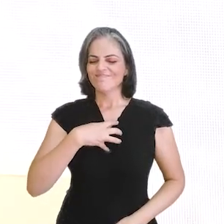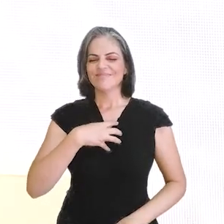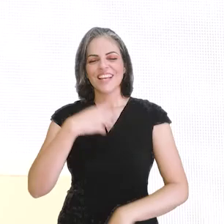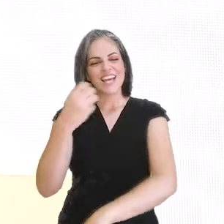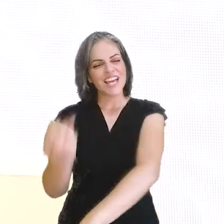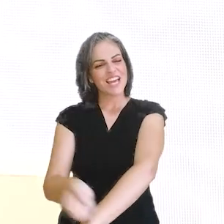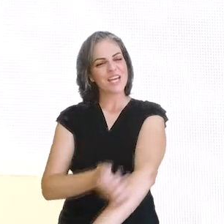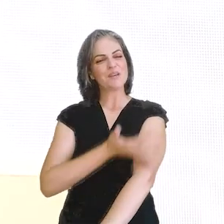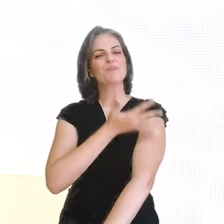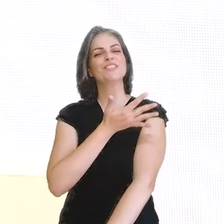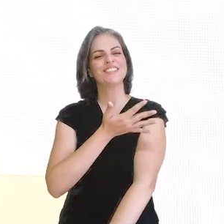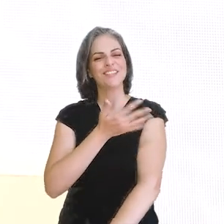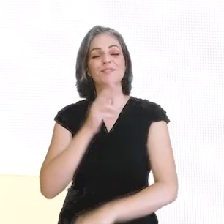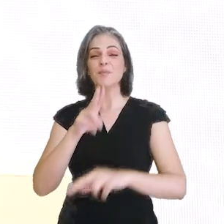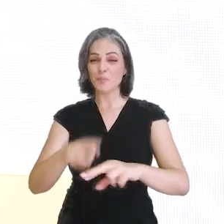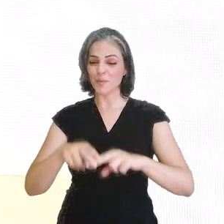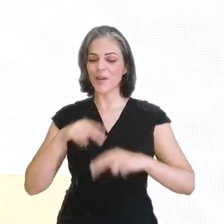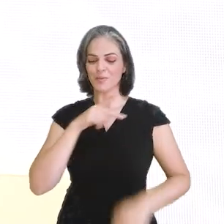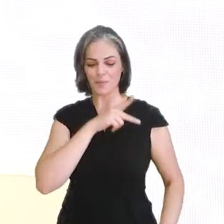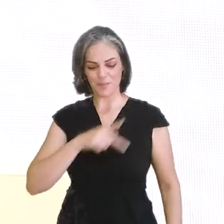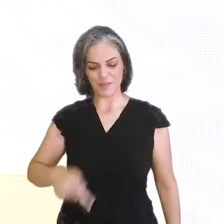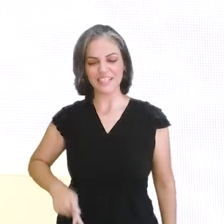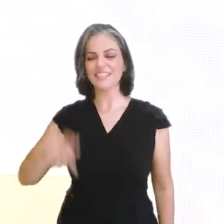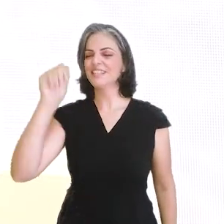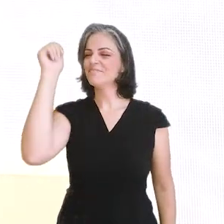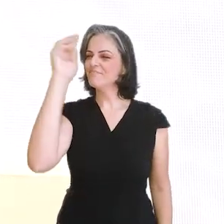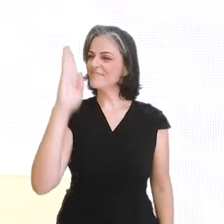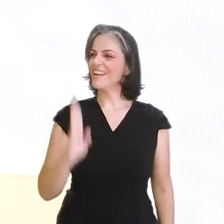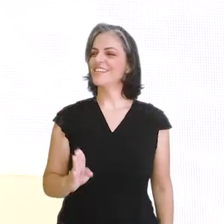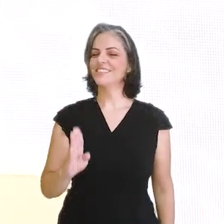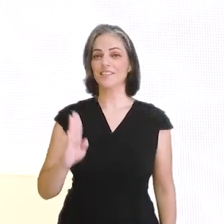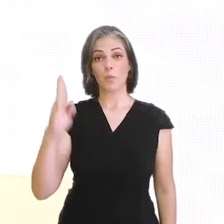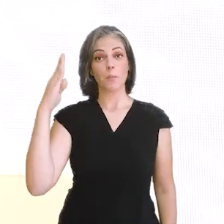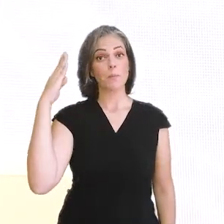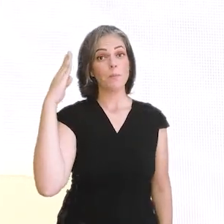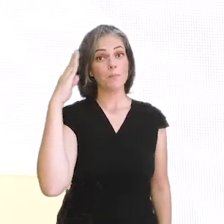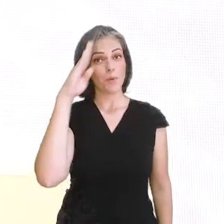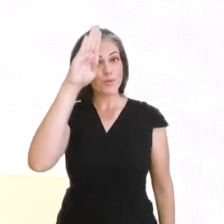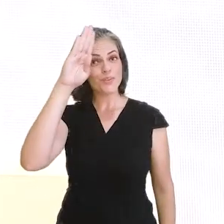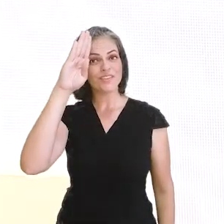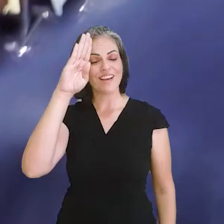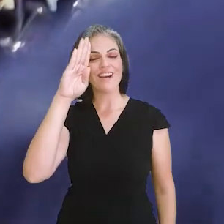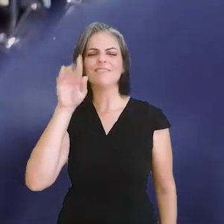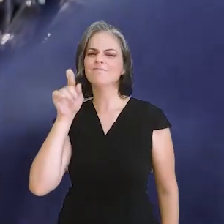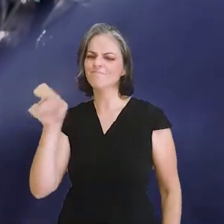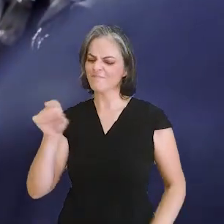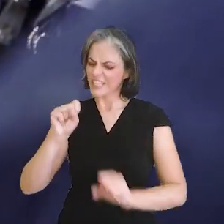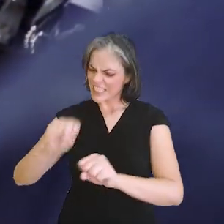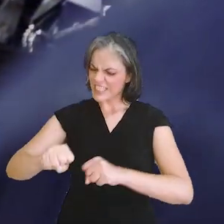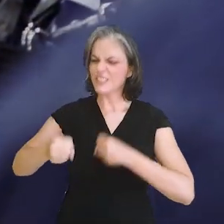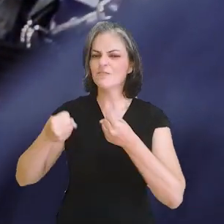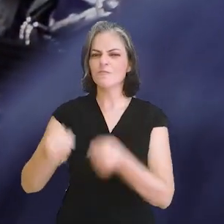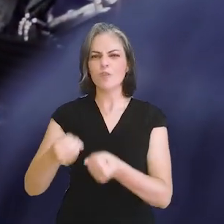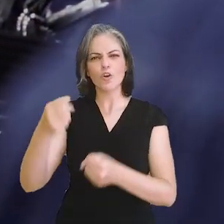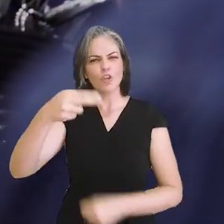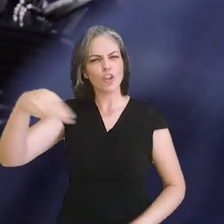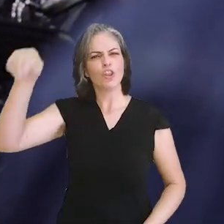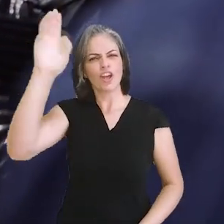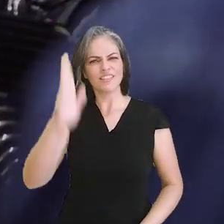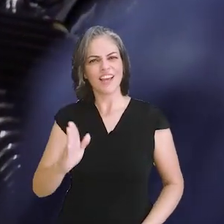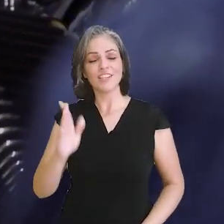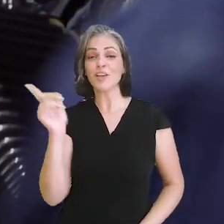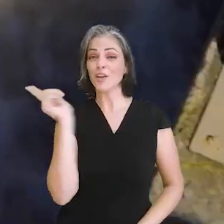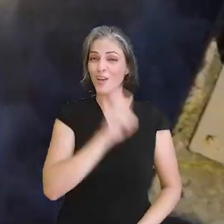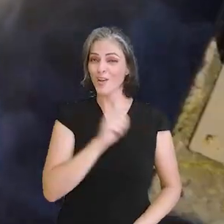foi a nossa emoção quando o presidente da República, Jair Messias Bolsonaro, abraçou o Nordeste